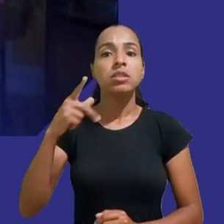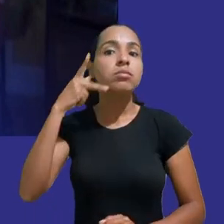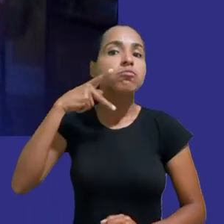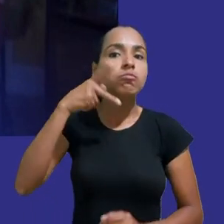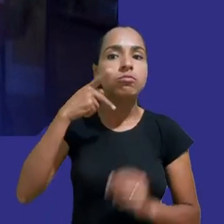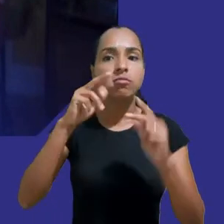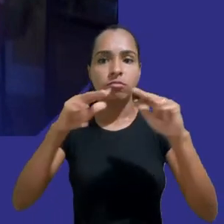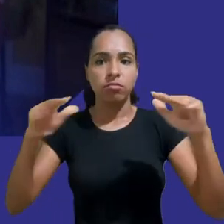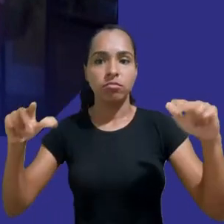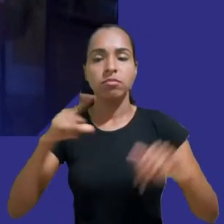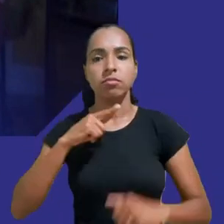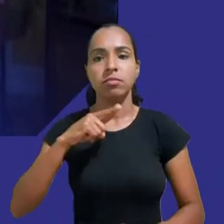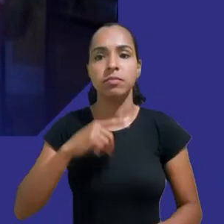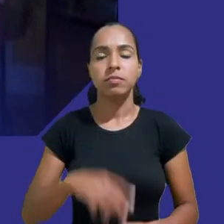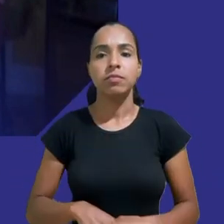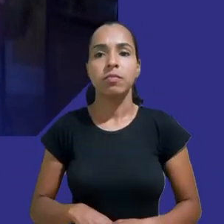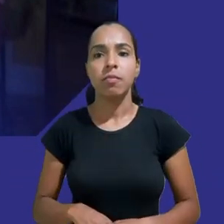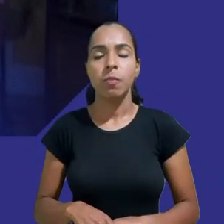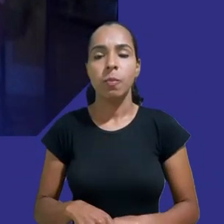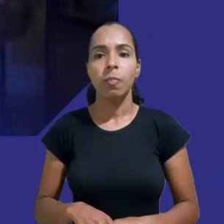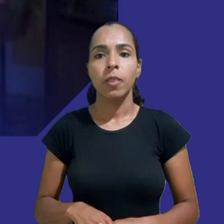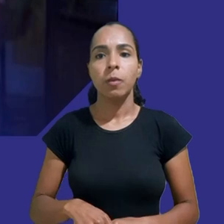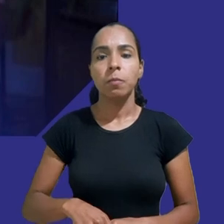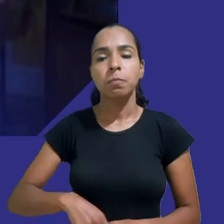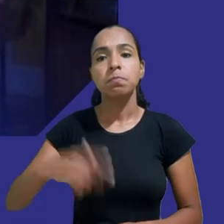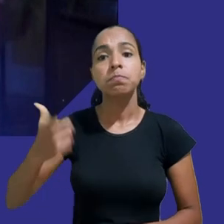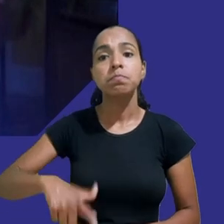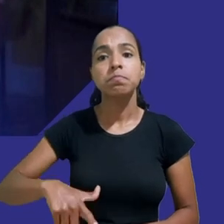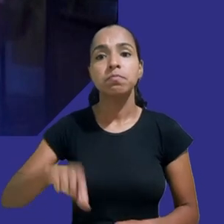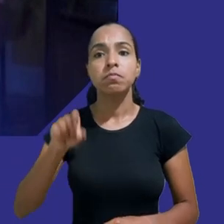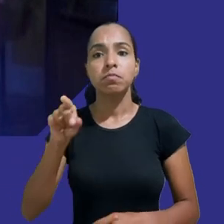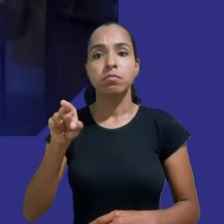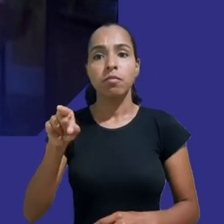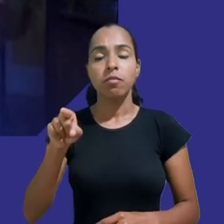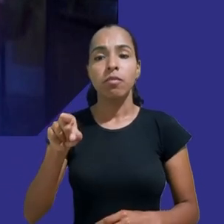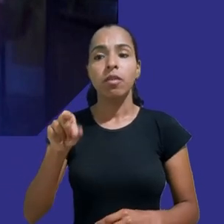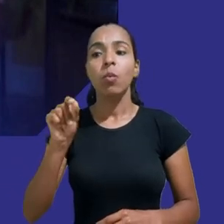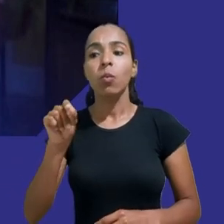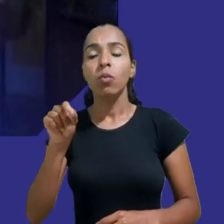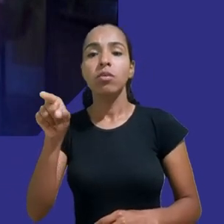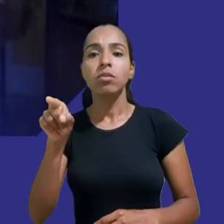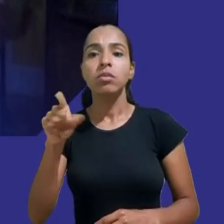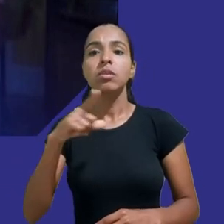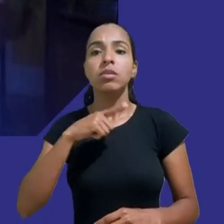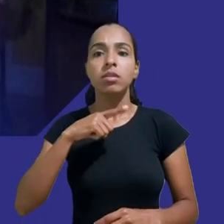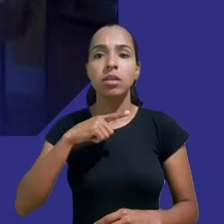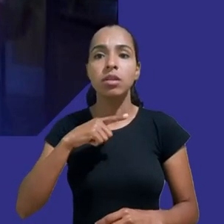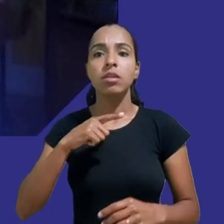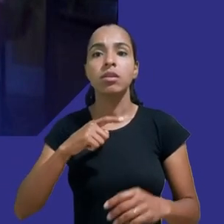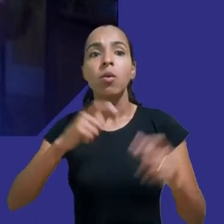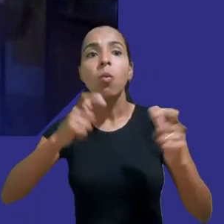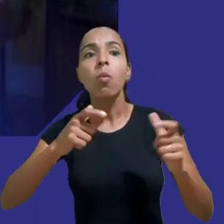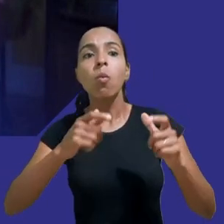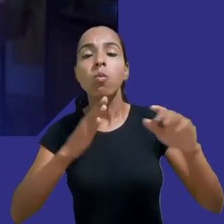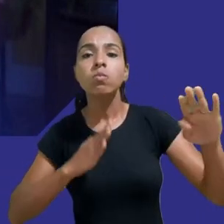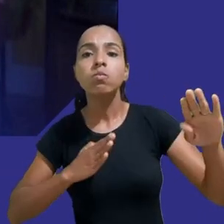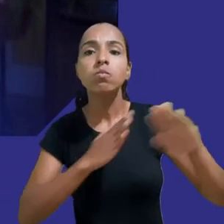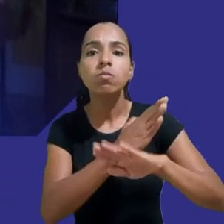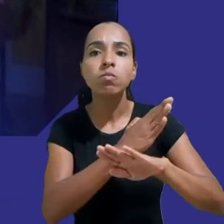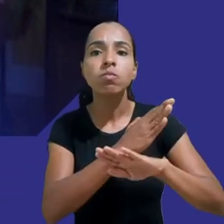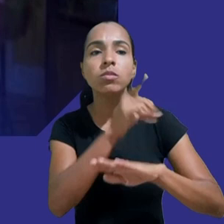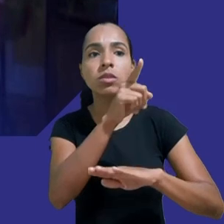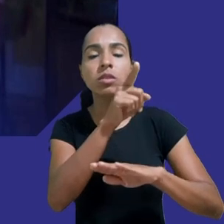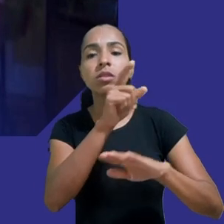além disso antes da Five Rights ele participou da New Economics Foundation onde conduziu o programa de economia digital